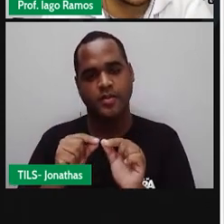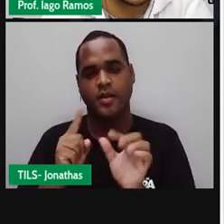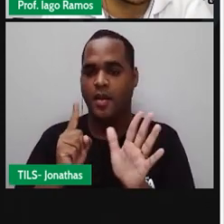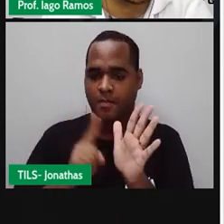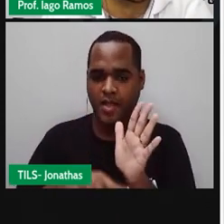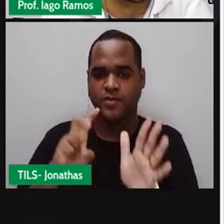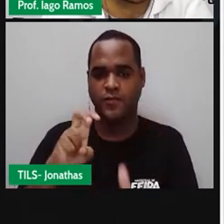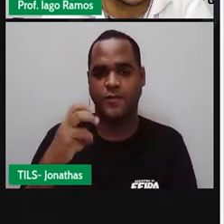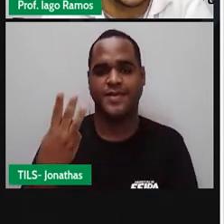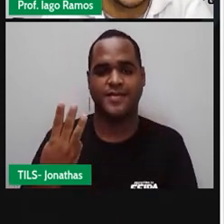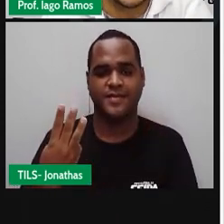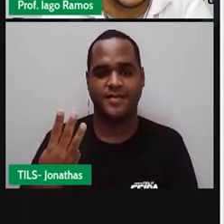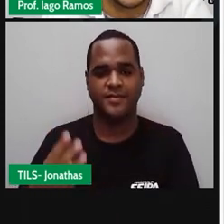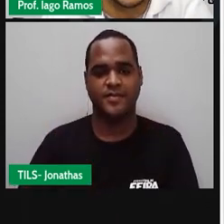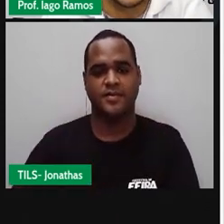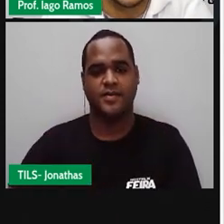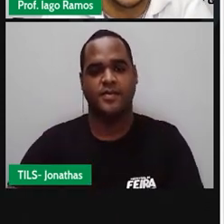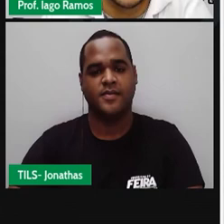53.